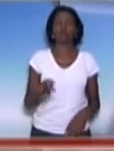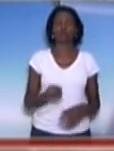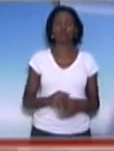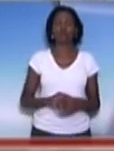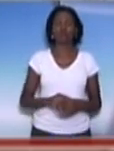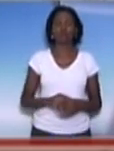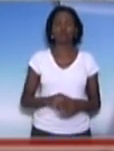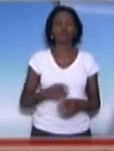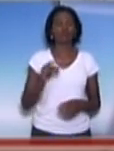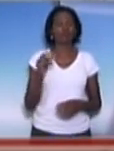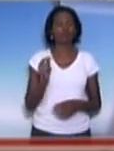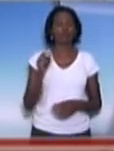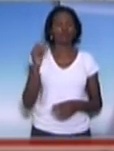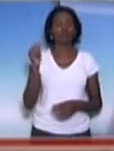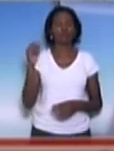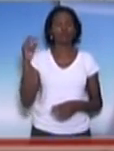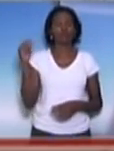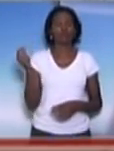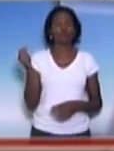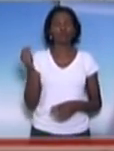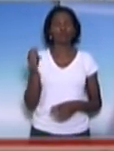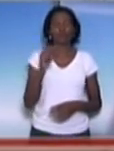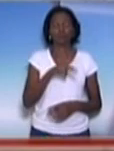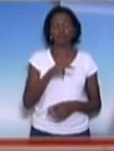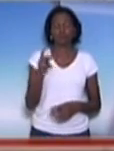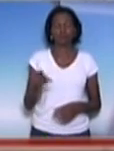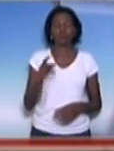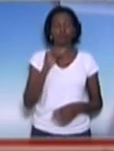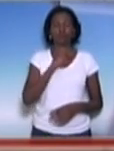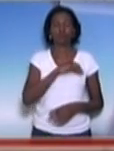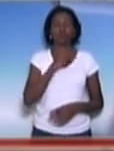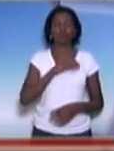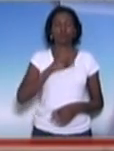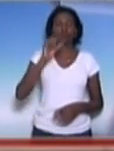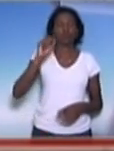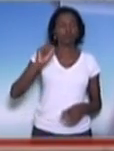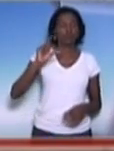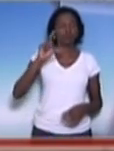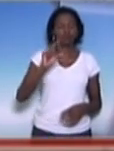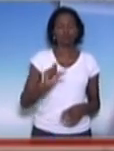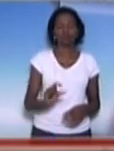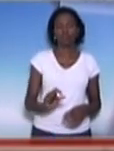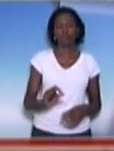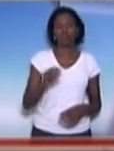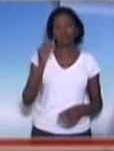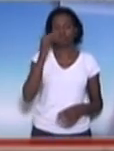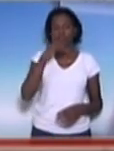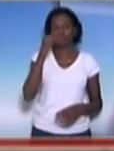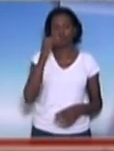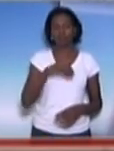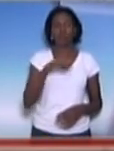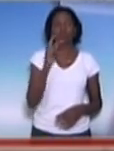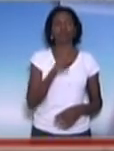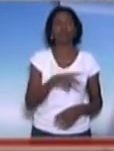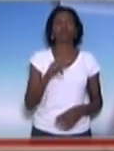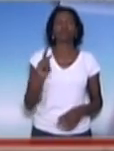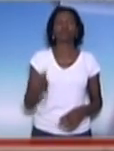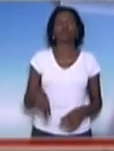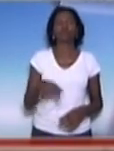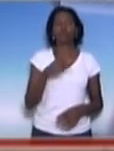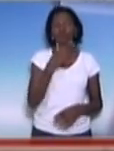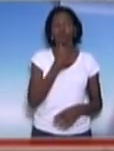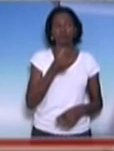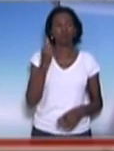há muito tempo estão com seus salários desvalorizados, defasados, professores e